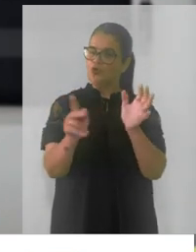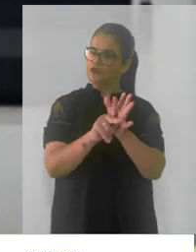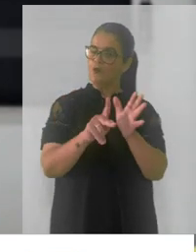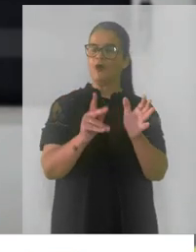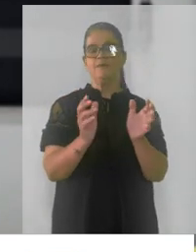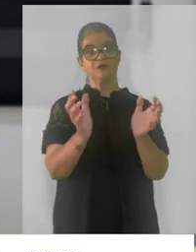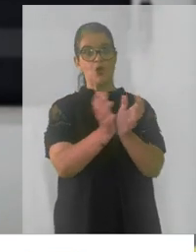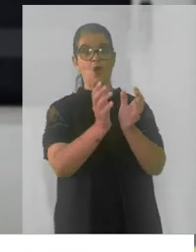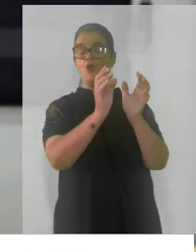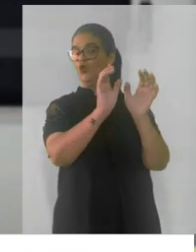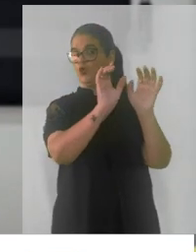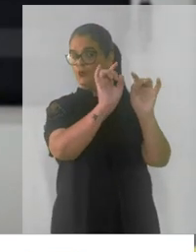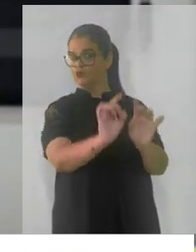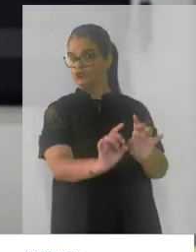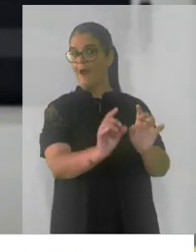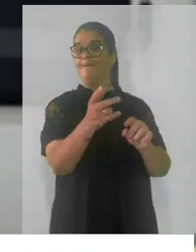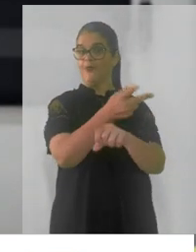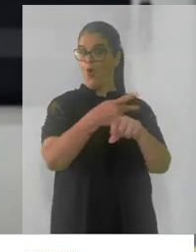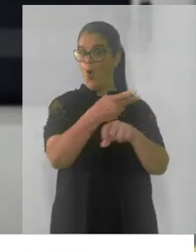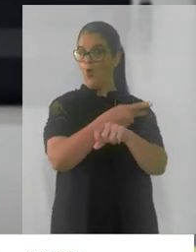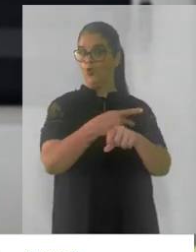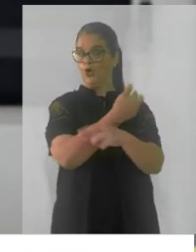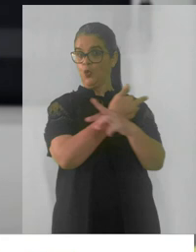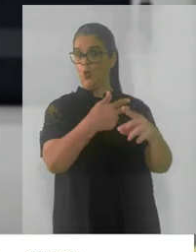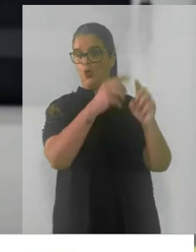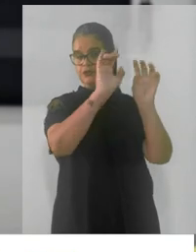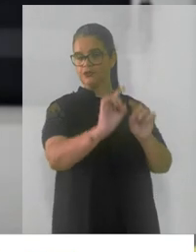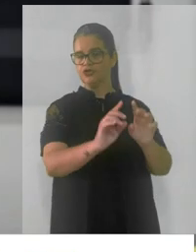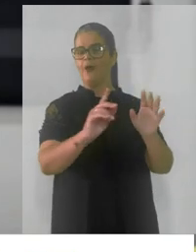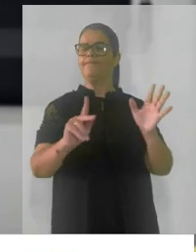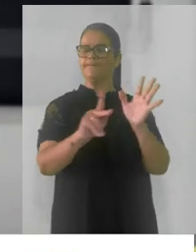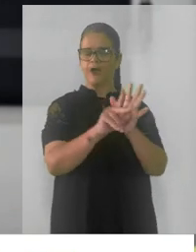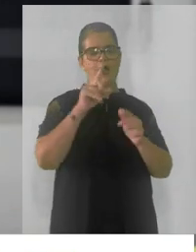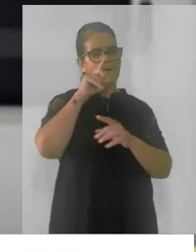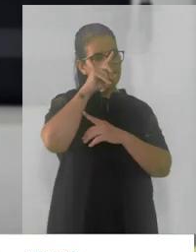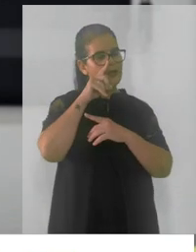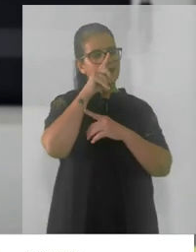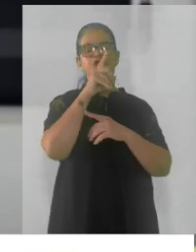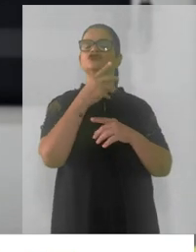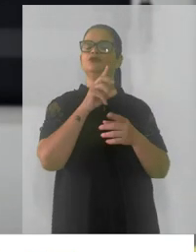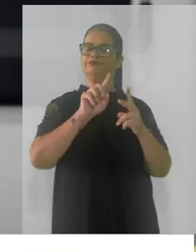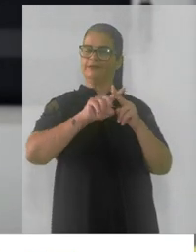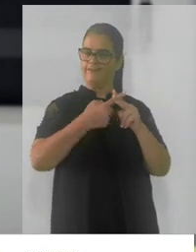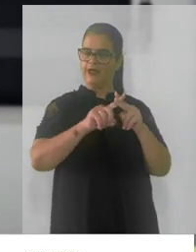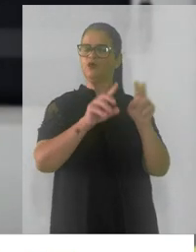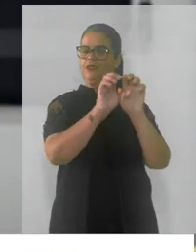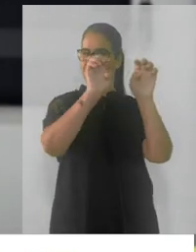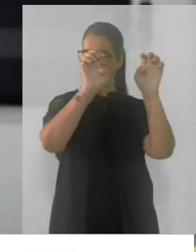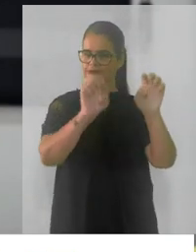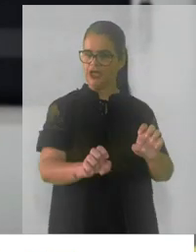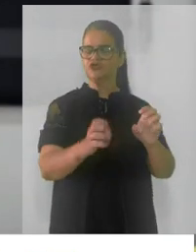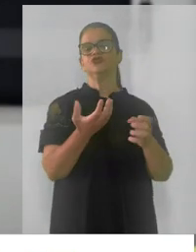grupos, na busca de privilégios, colocam em risco a própria manutenção da estrutura do